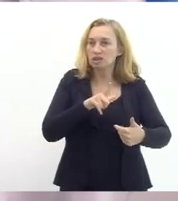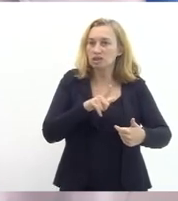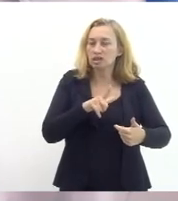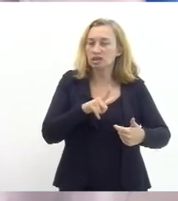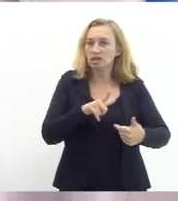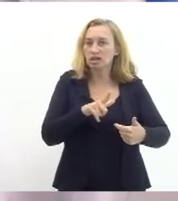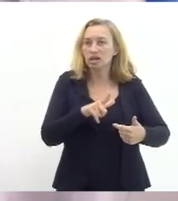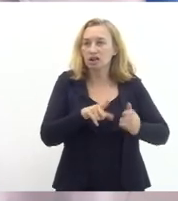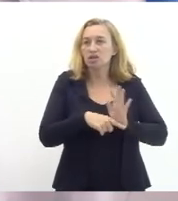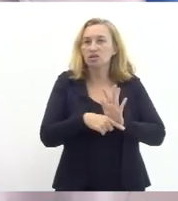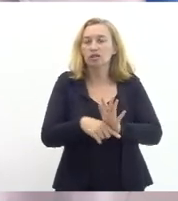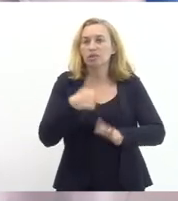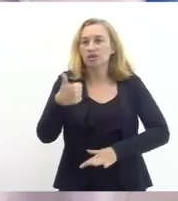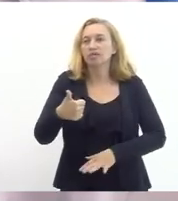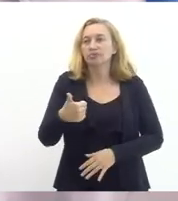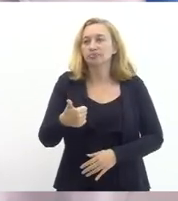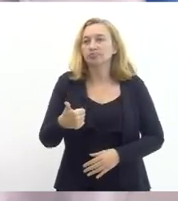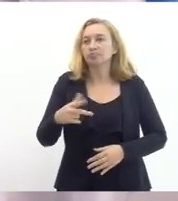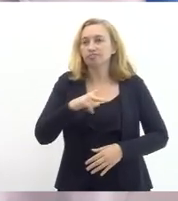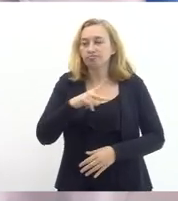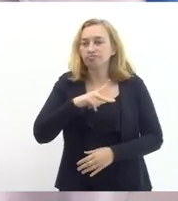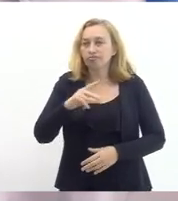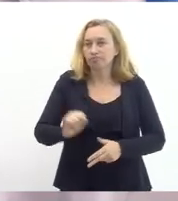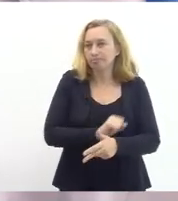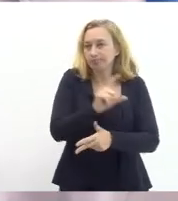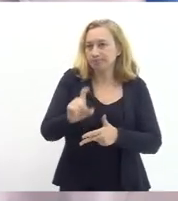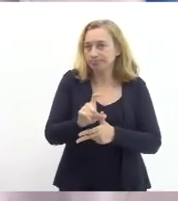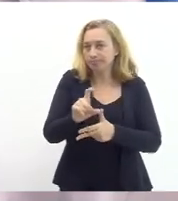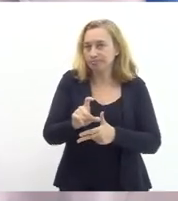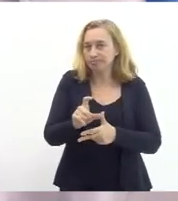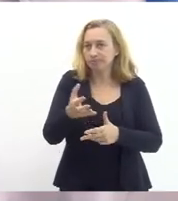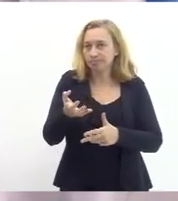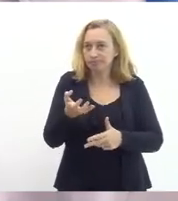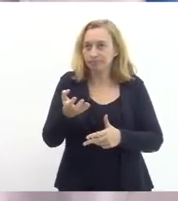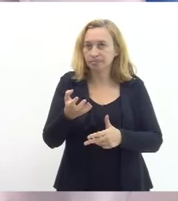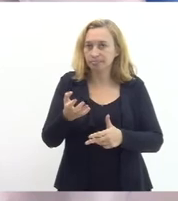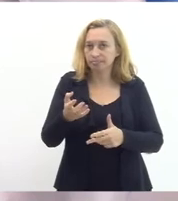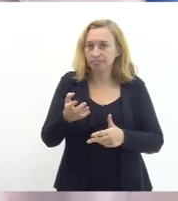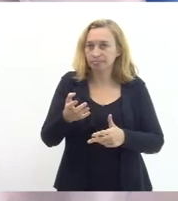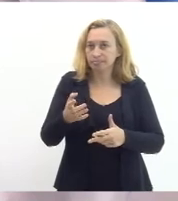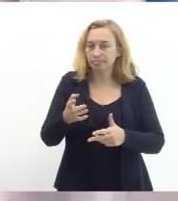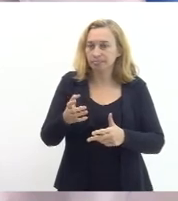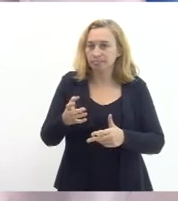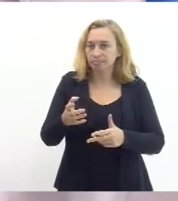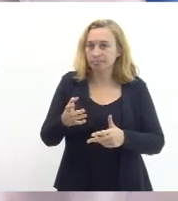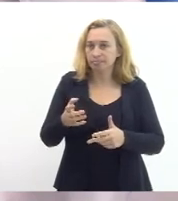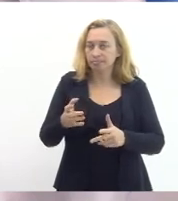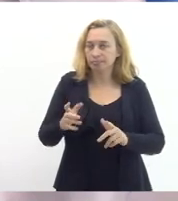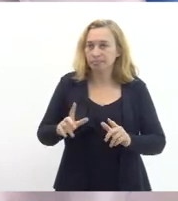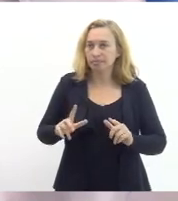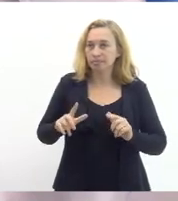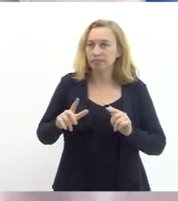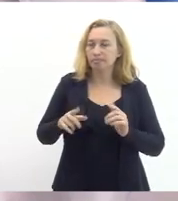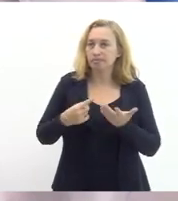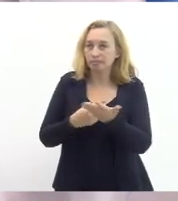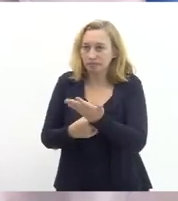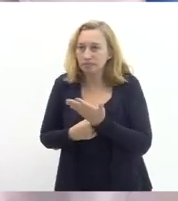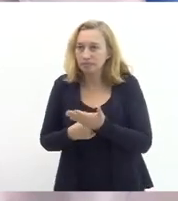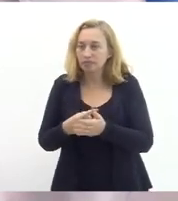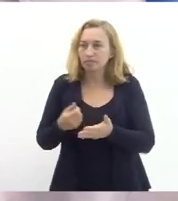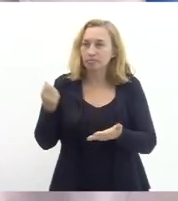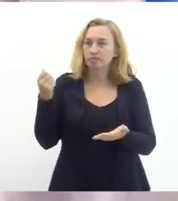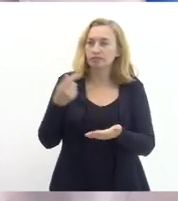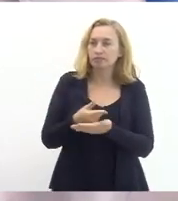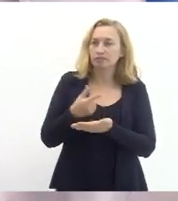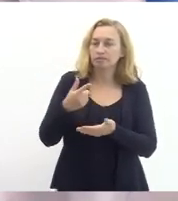deficiências aliás como o próprio executivo quando precisa acessar o Supremo para garantir que vai continuar sem o pagamento da dívida